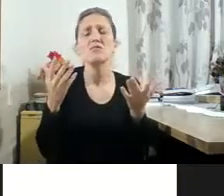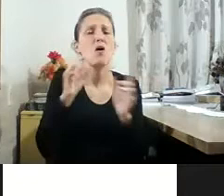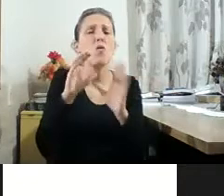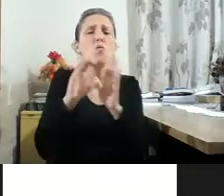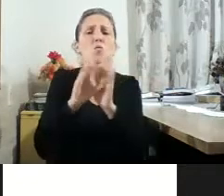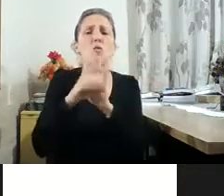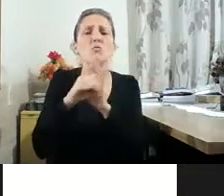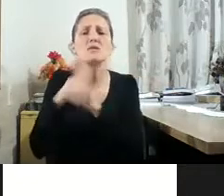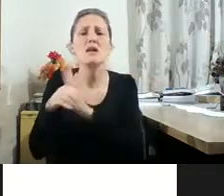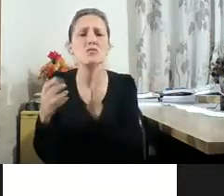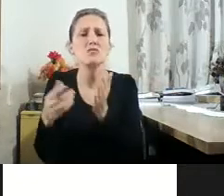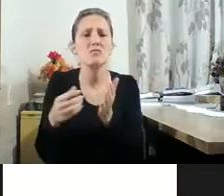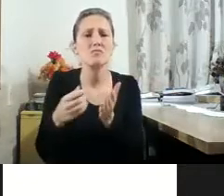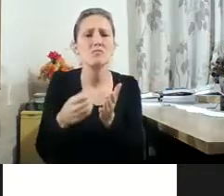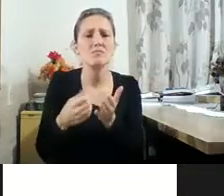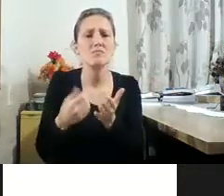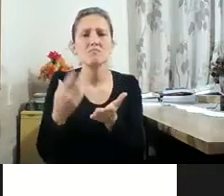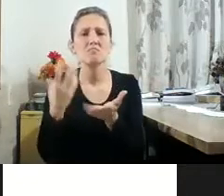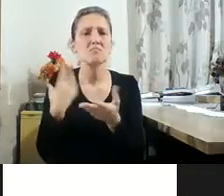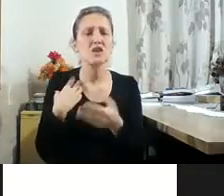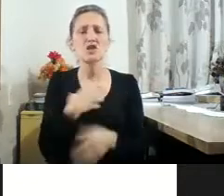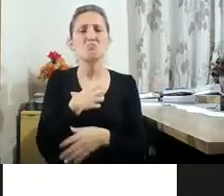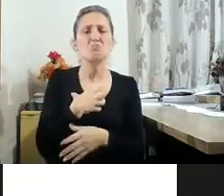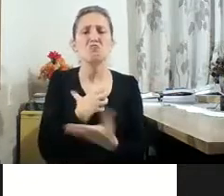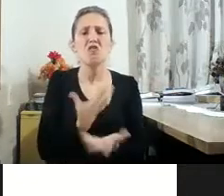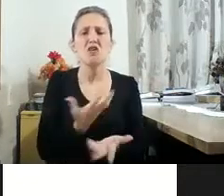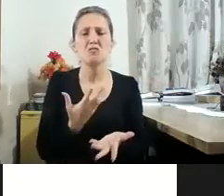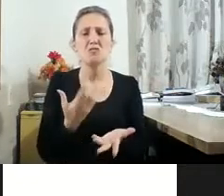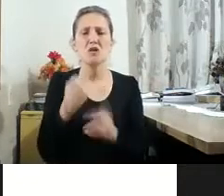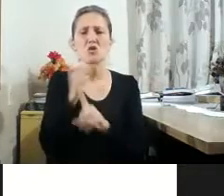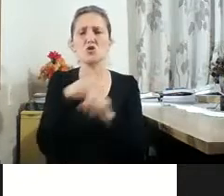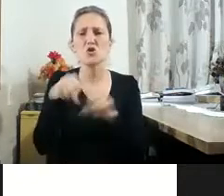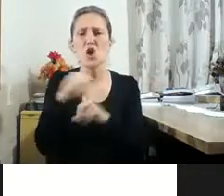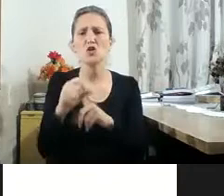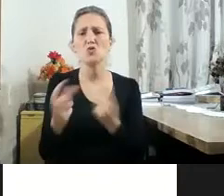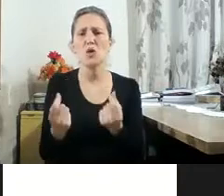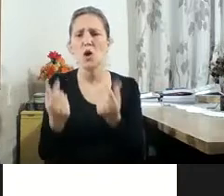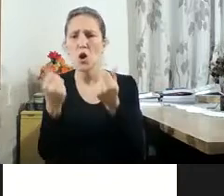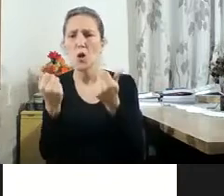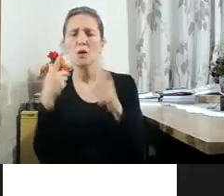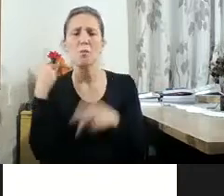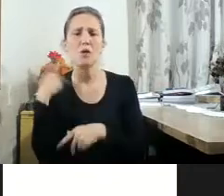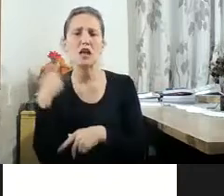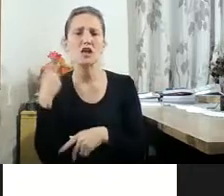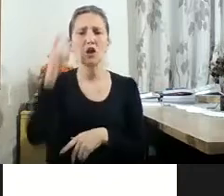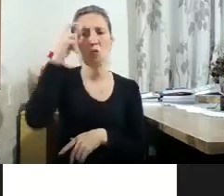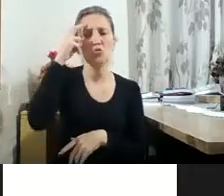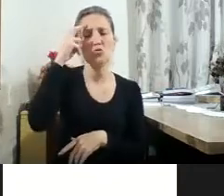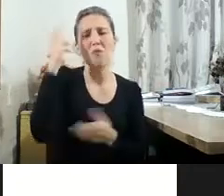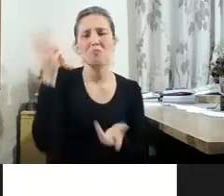conceito? Em que situação socioeconômica, política, cultural?